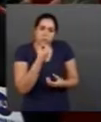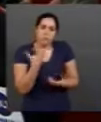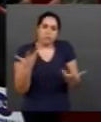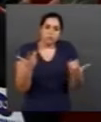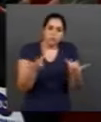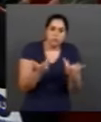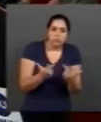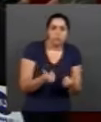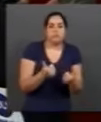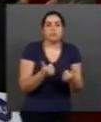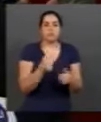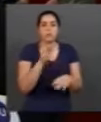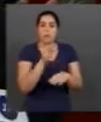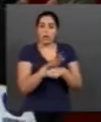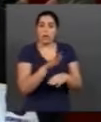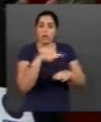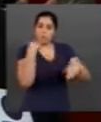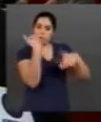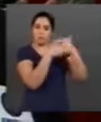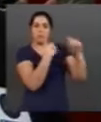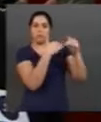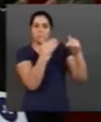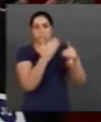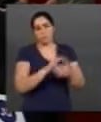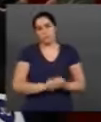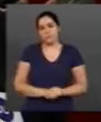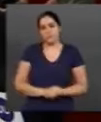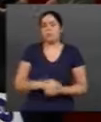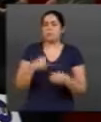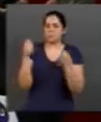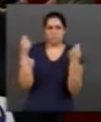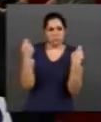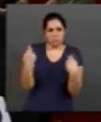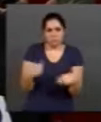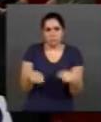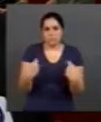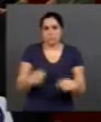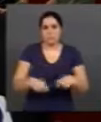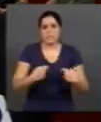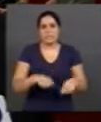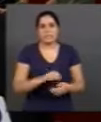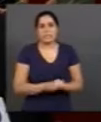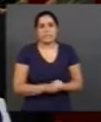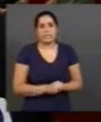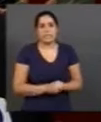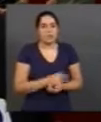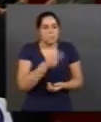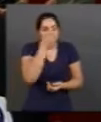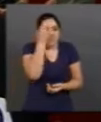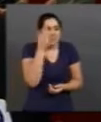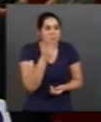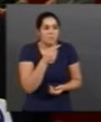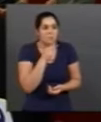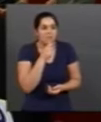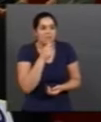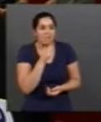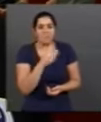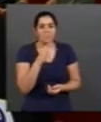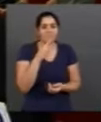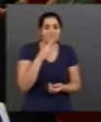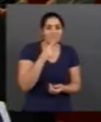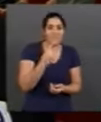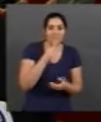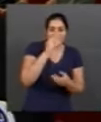o desenvolvimento. Isso é fundamental, nós temos que fazer isso. Nós somos muito escondidos e muito separados, às vezes, da